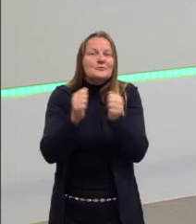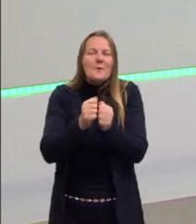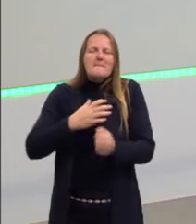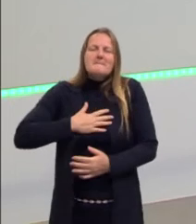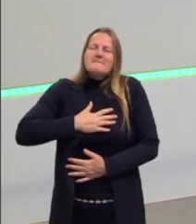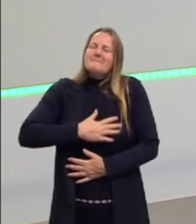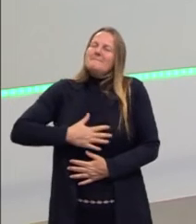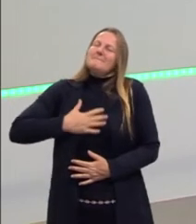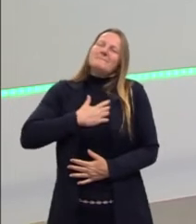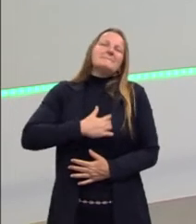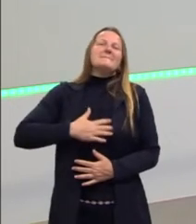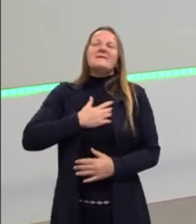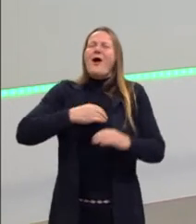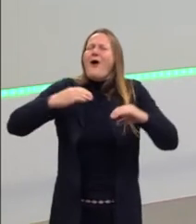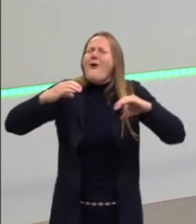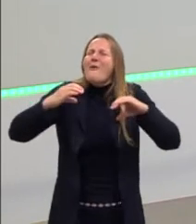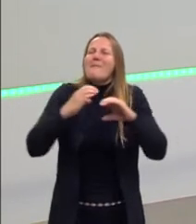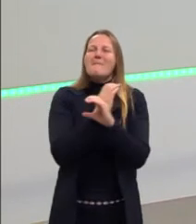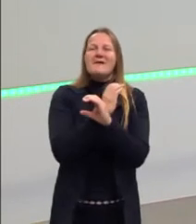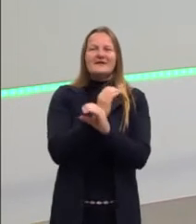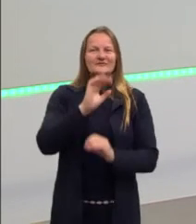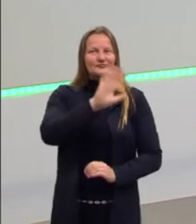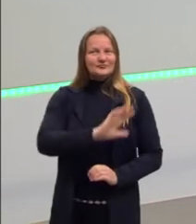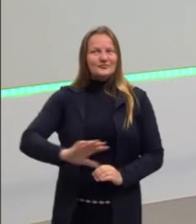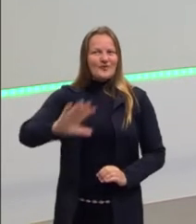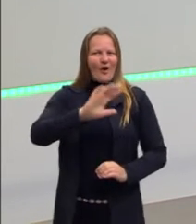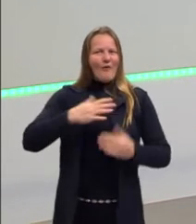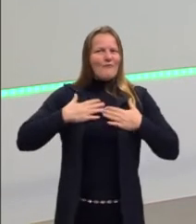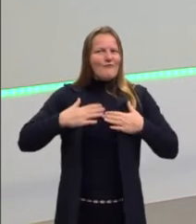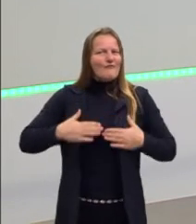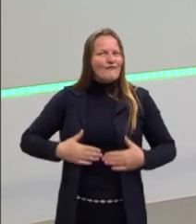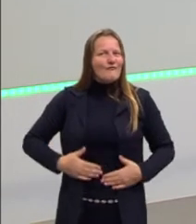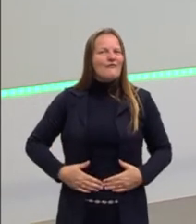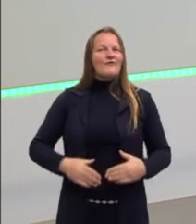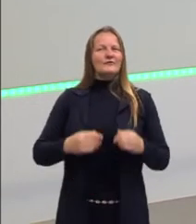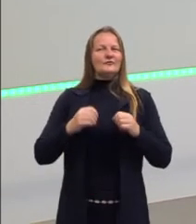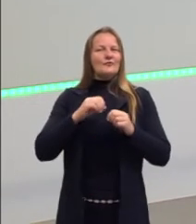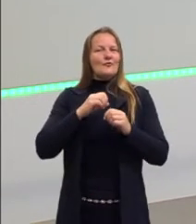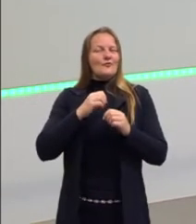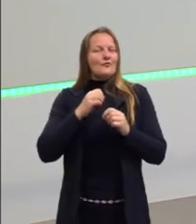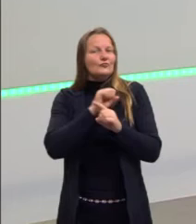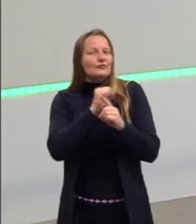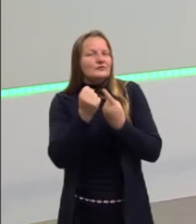complexo, total, englobando físico, mental e social.